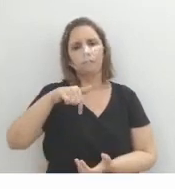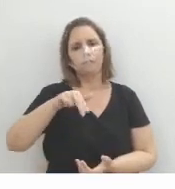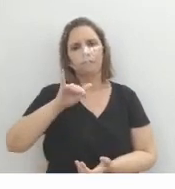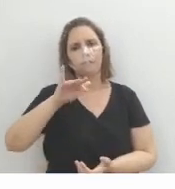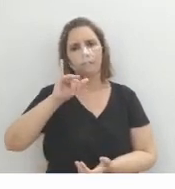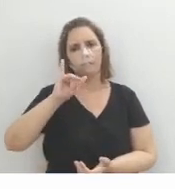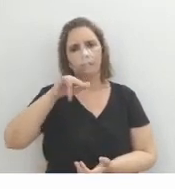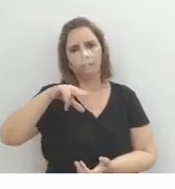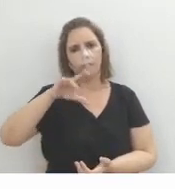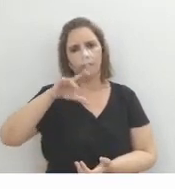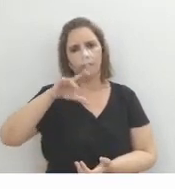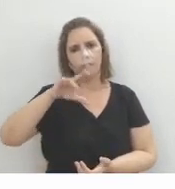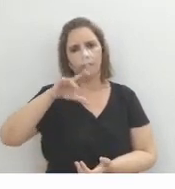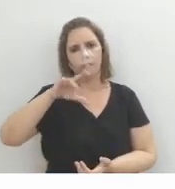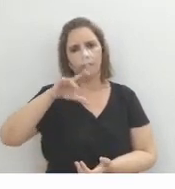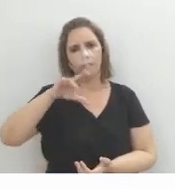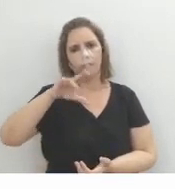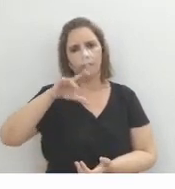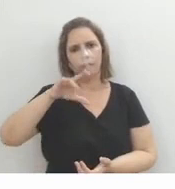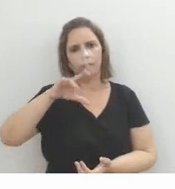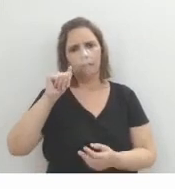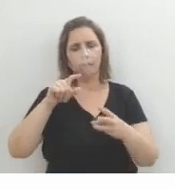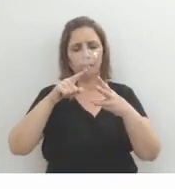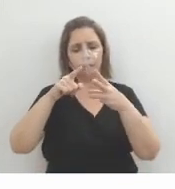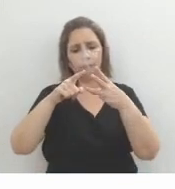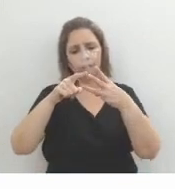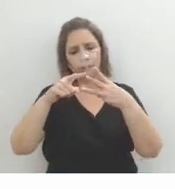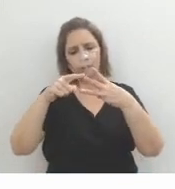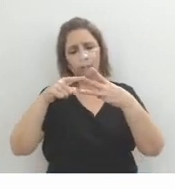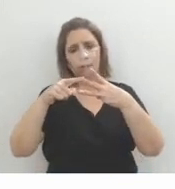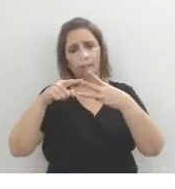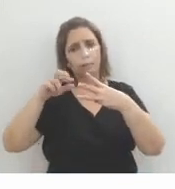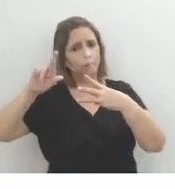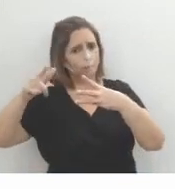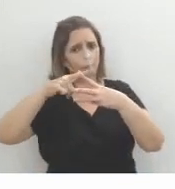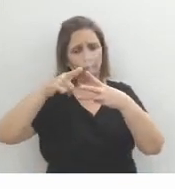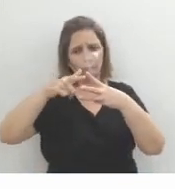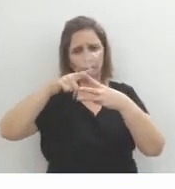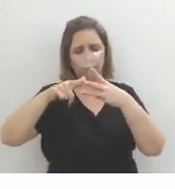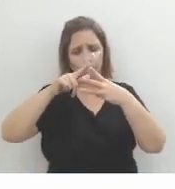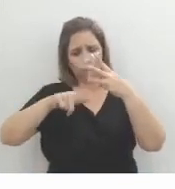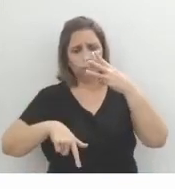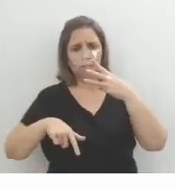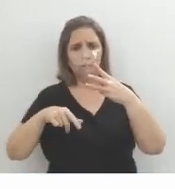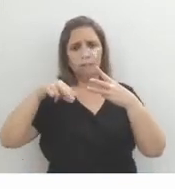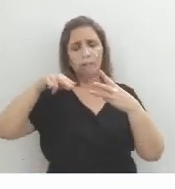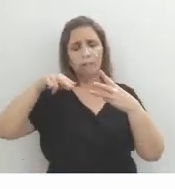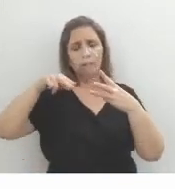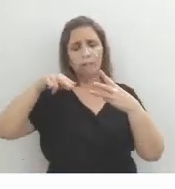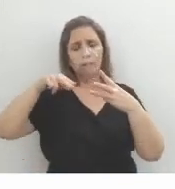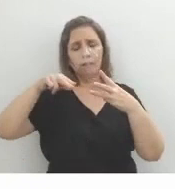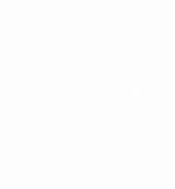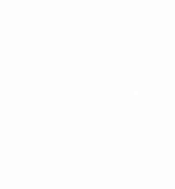narrador de Quincas Borba, diferente do de Brascubas, né? Do de Memórias e de Dom Casmurro, é um narrador em terceira